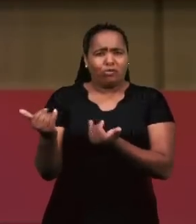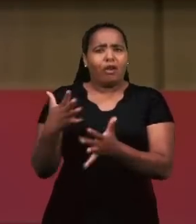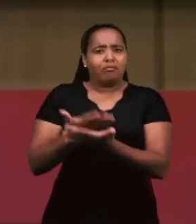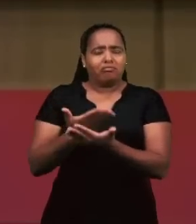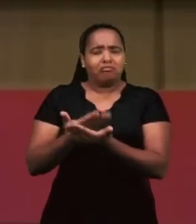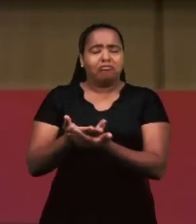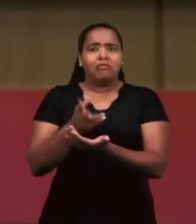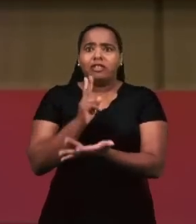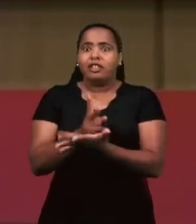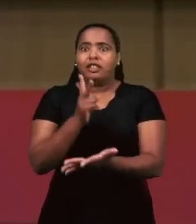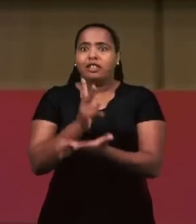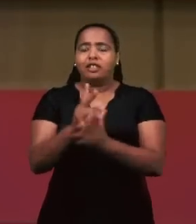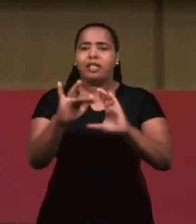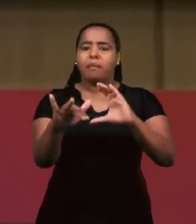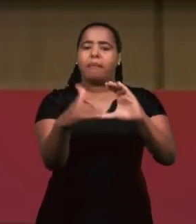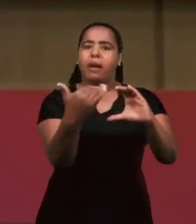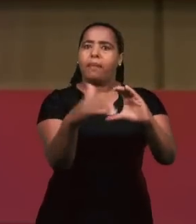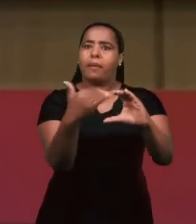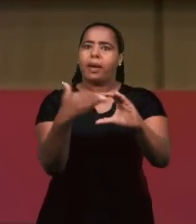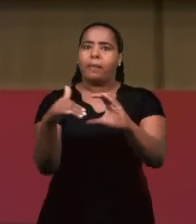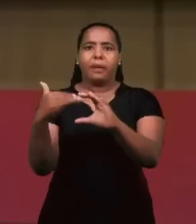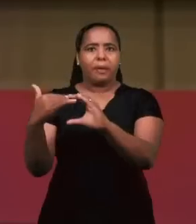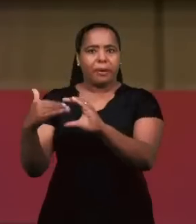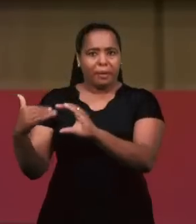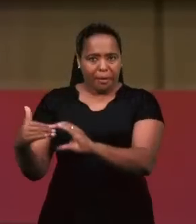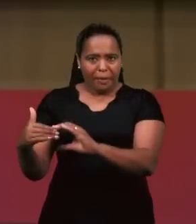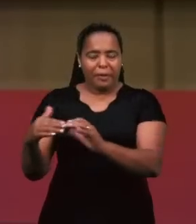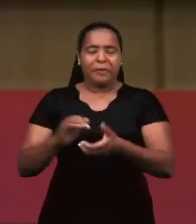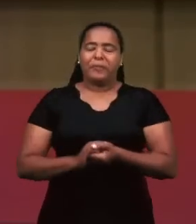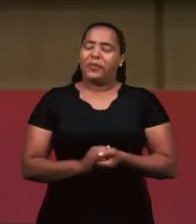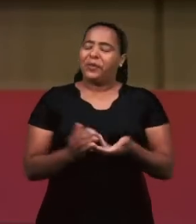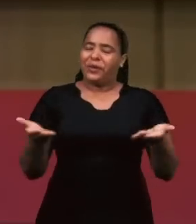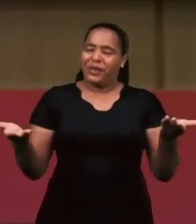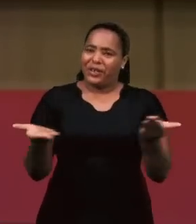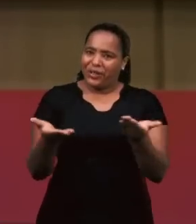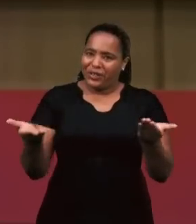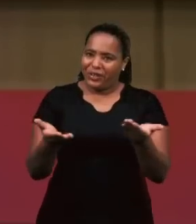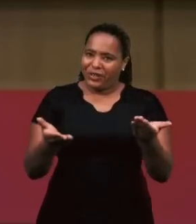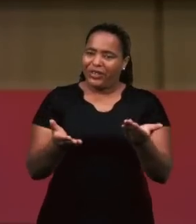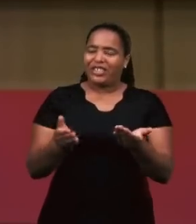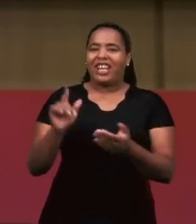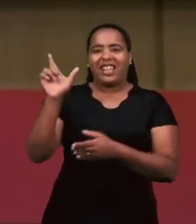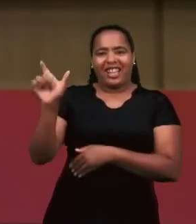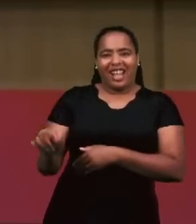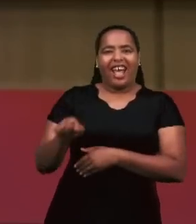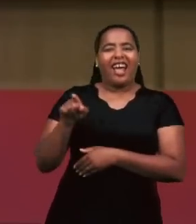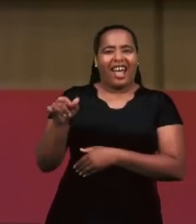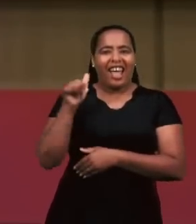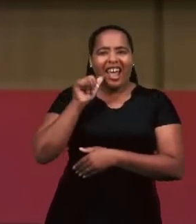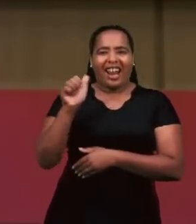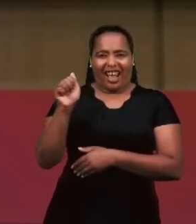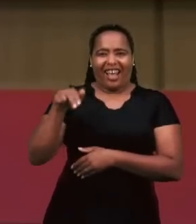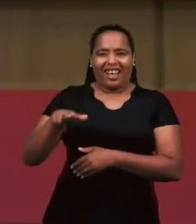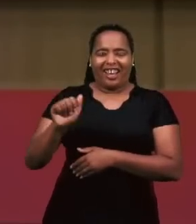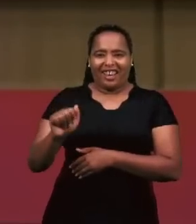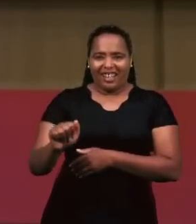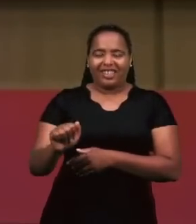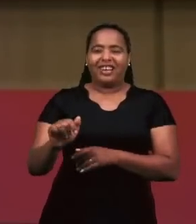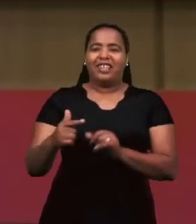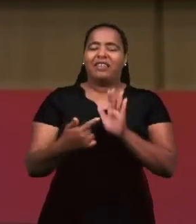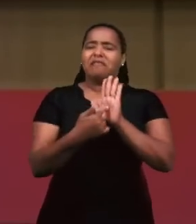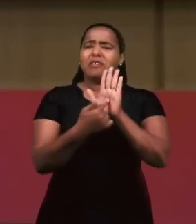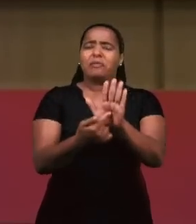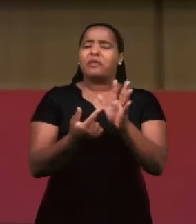sempre as suas participações. E hoje nós teremos ali uma das nossas irmãs que vai nos falar a respeito da